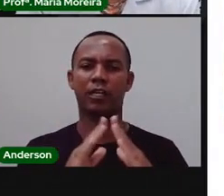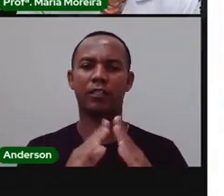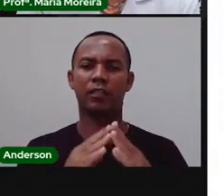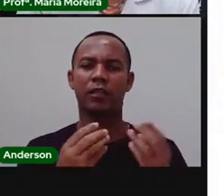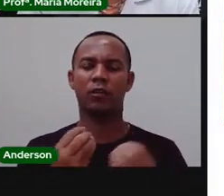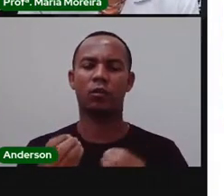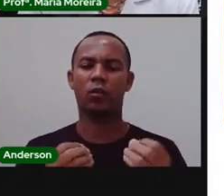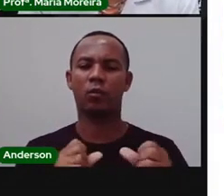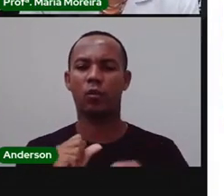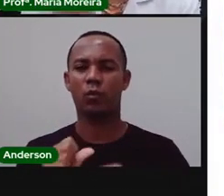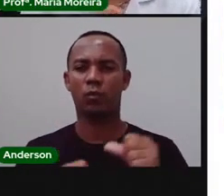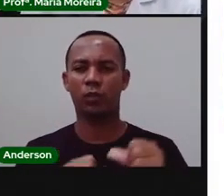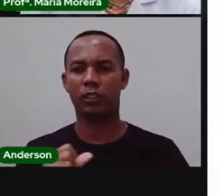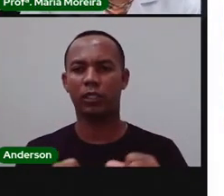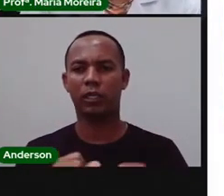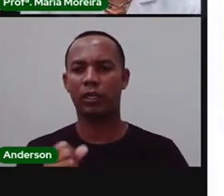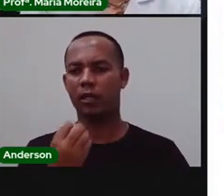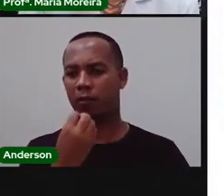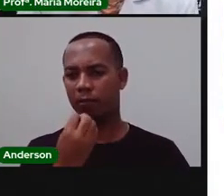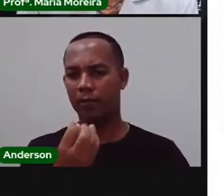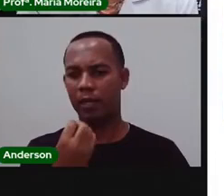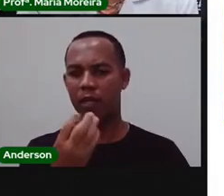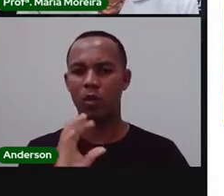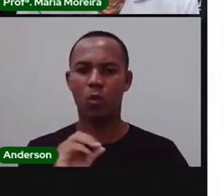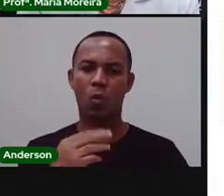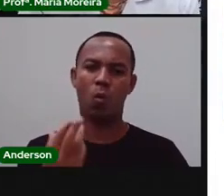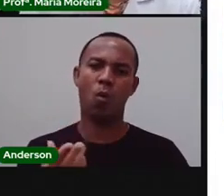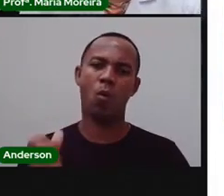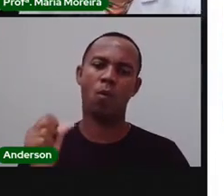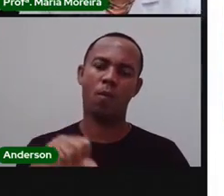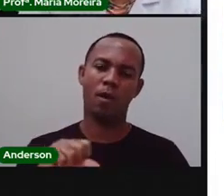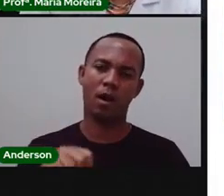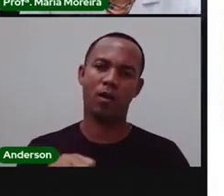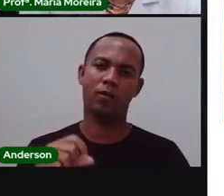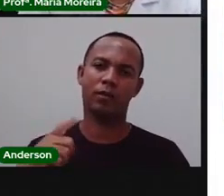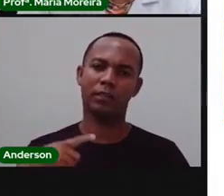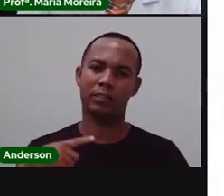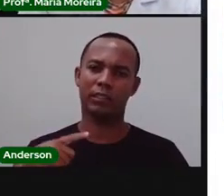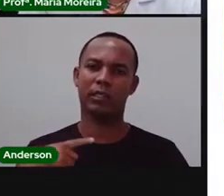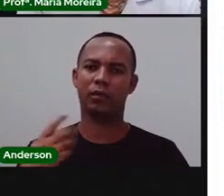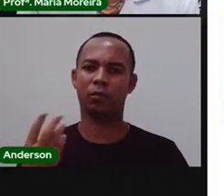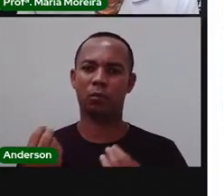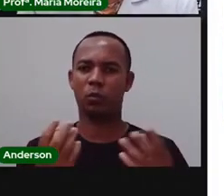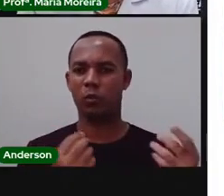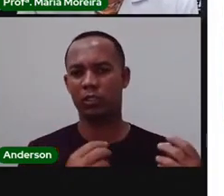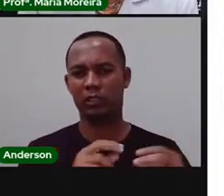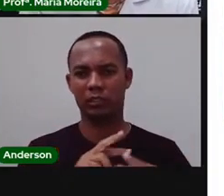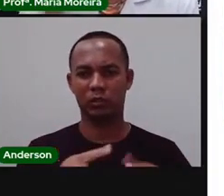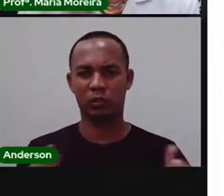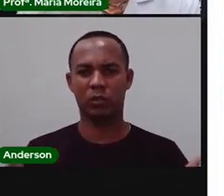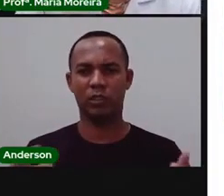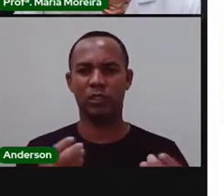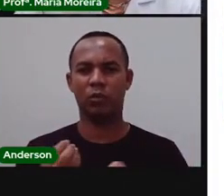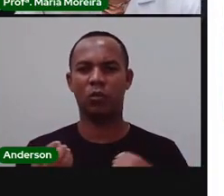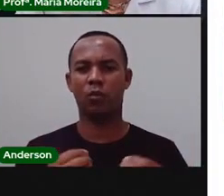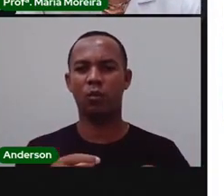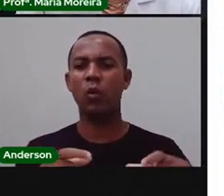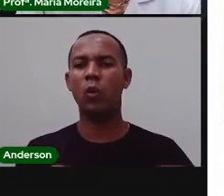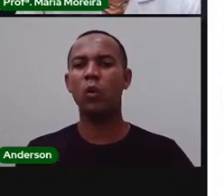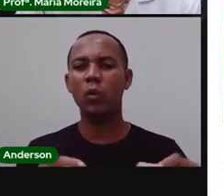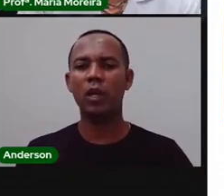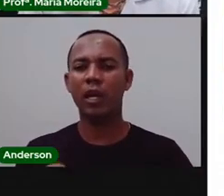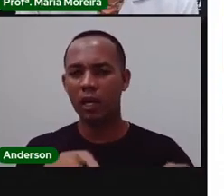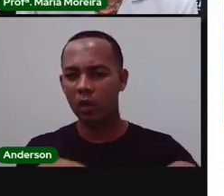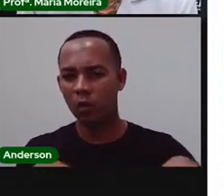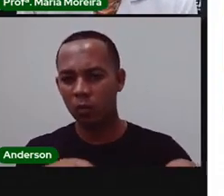E essas alterações foram para o bem ou para o mal? Tem muito asfalto? Tem estrada de chão? Onde você mora é zona rural?